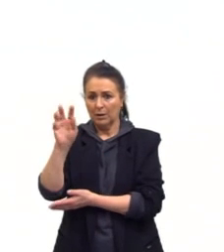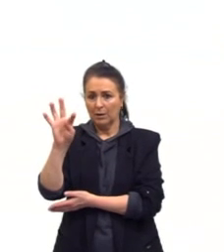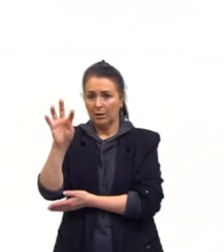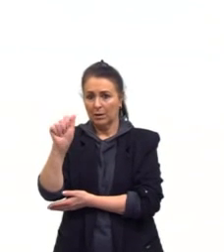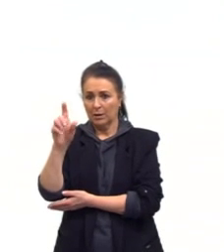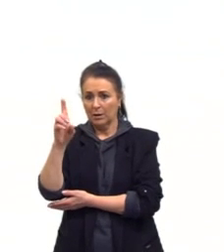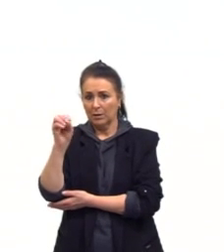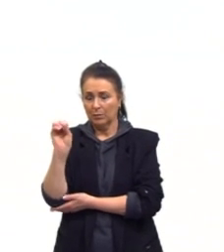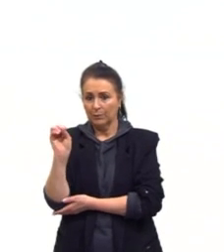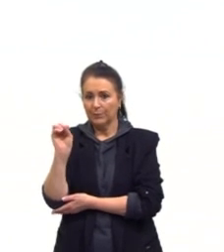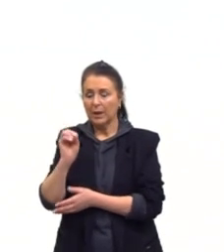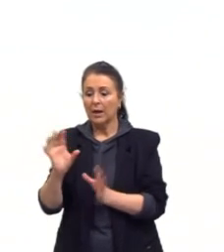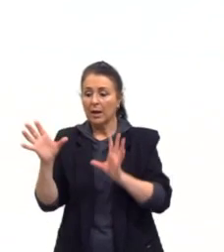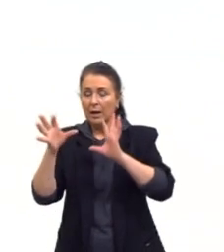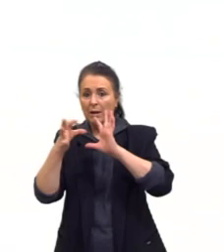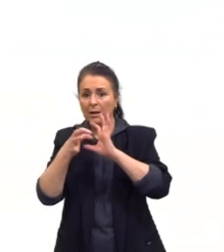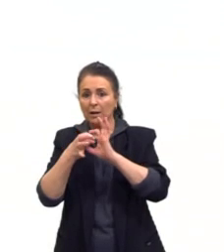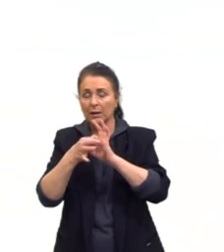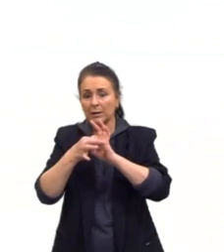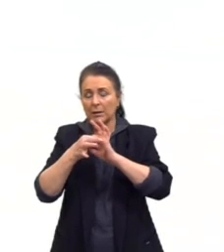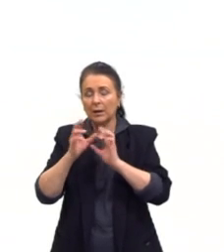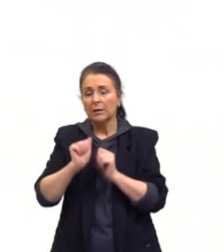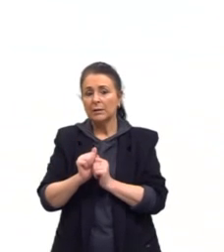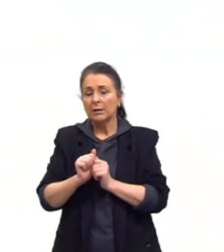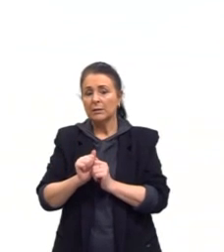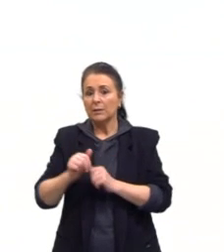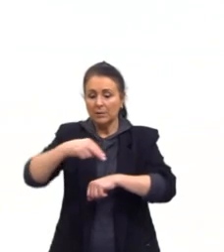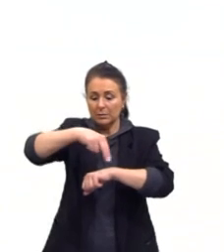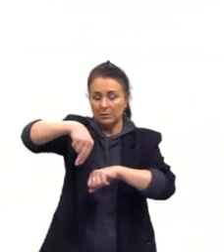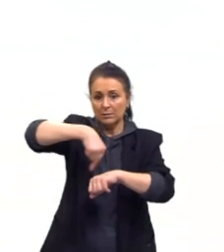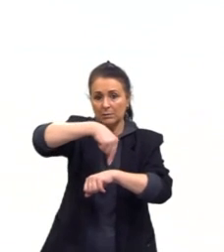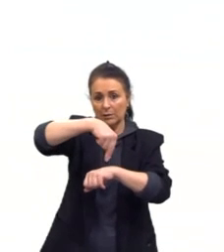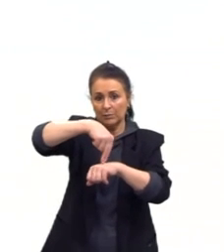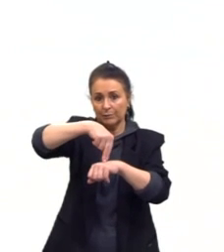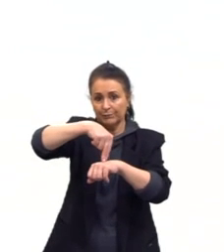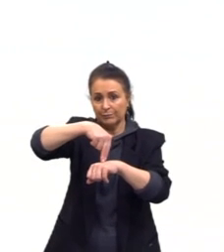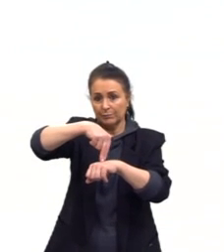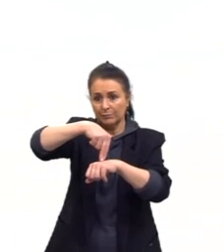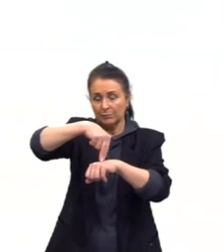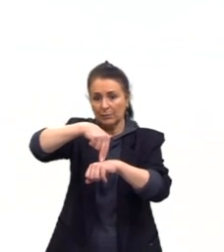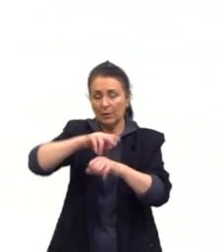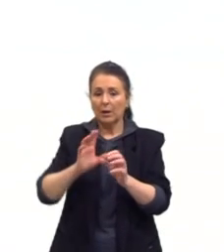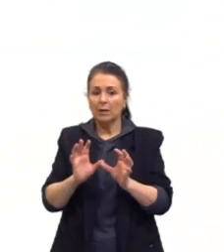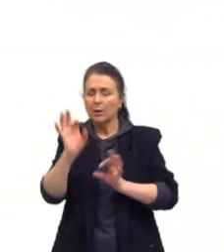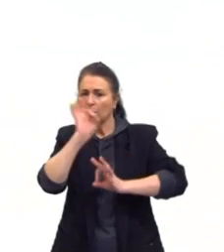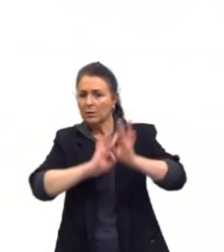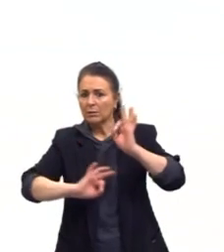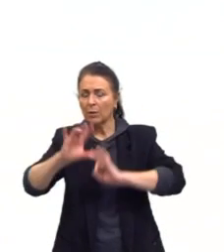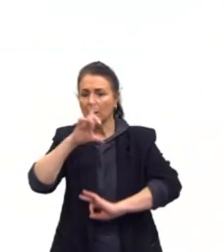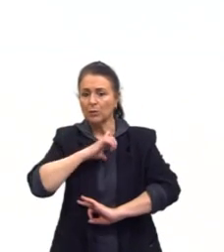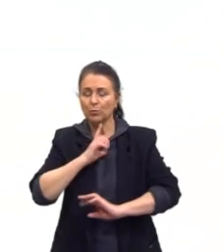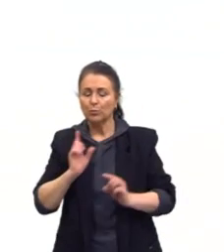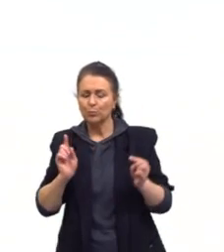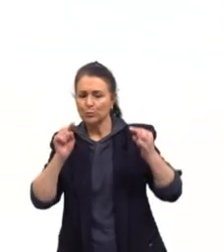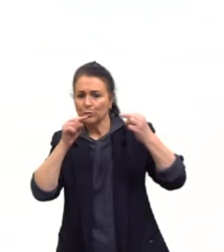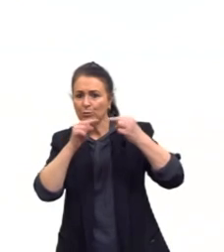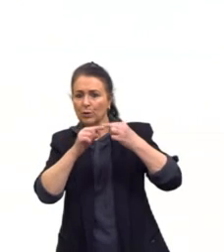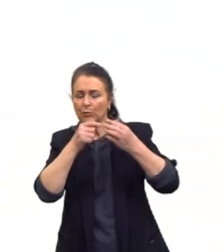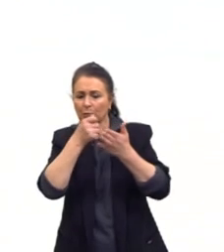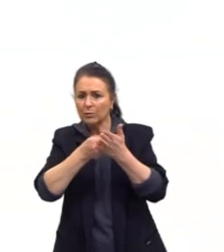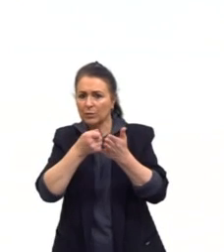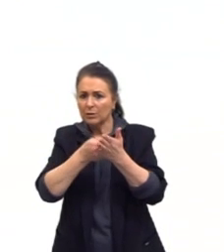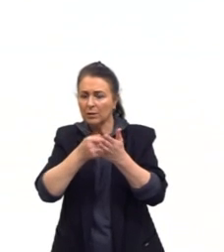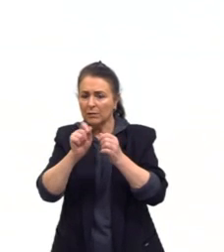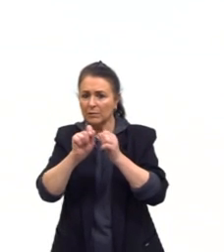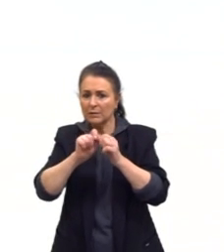embrião aqui das Nações Unidas, tá, gurizada? Então, essa organização tinha por objetivo tentar fazer